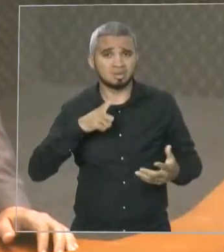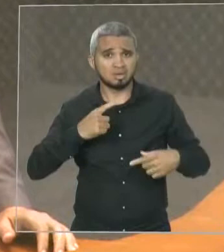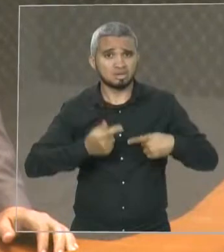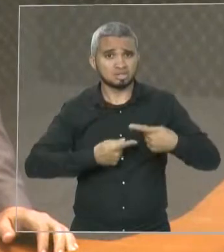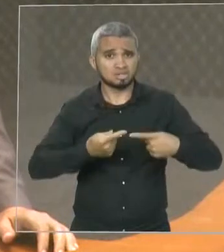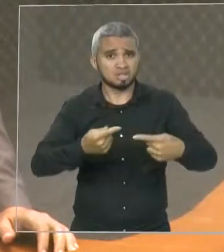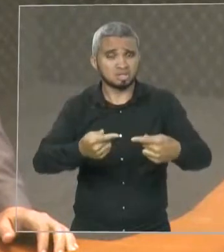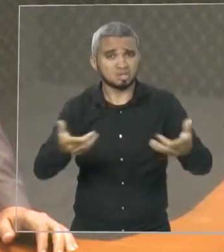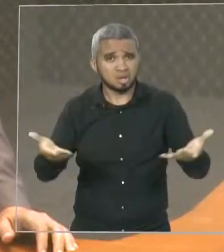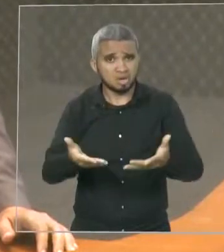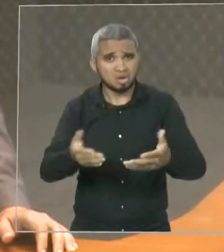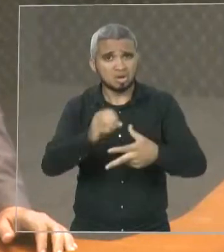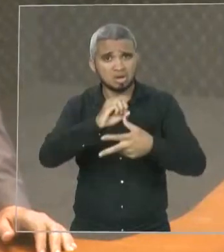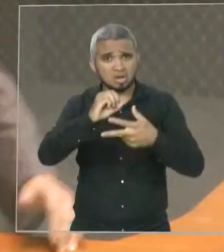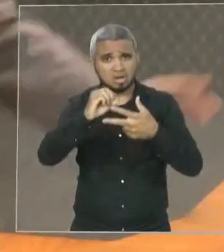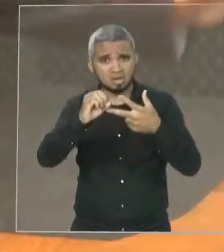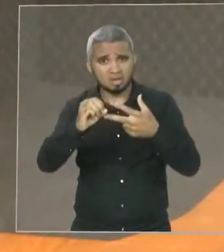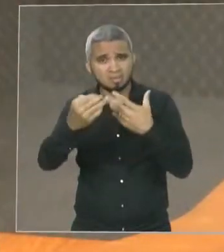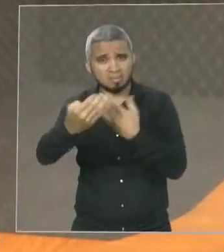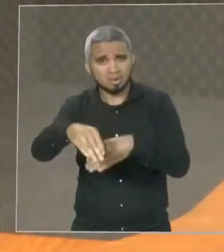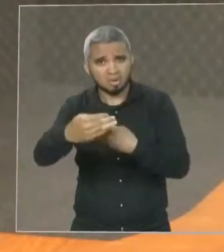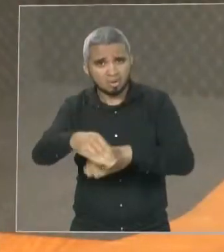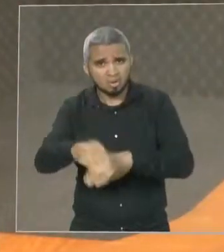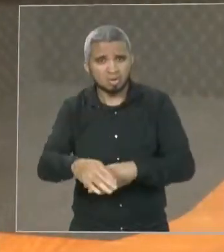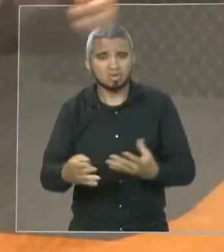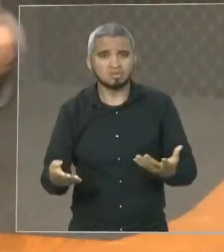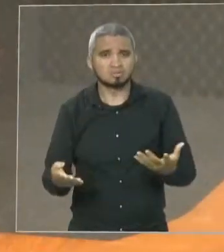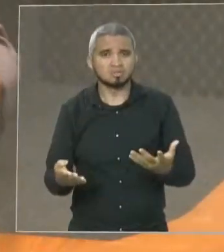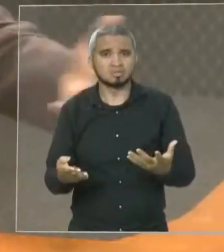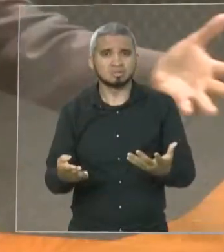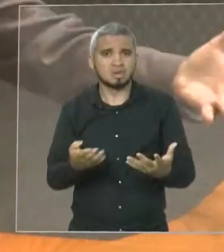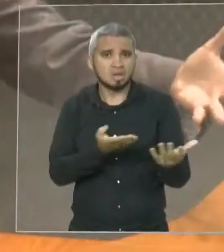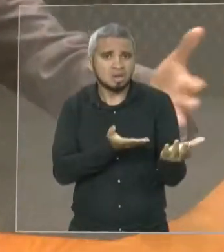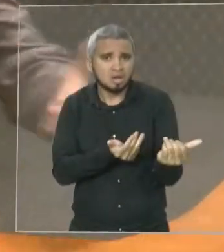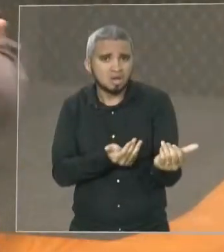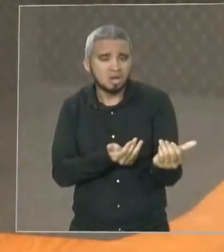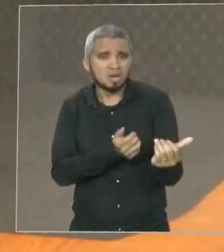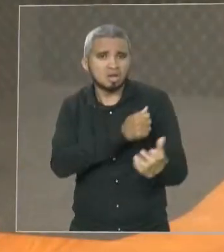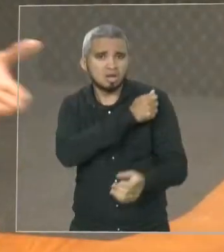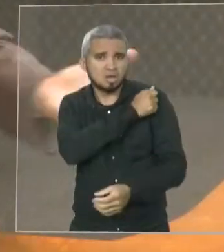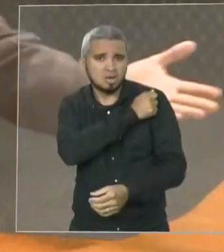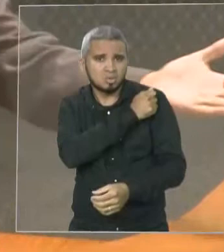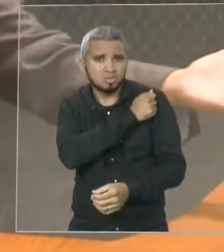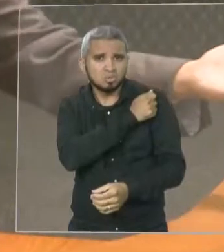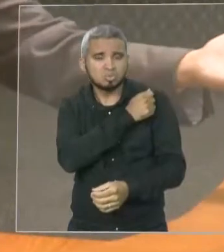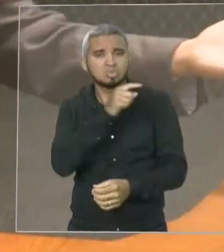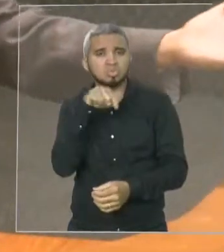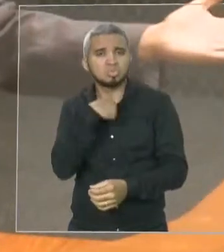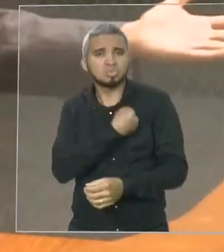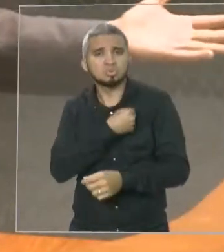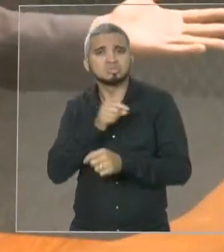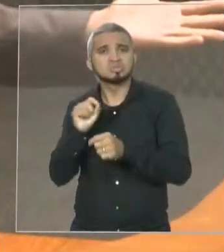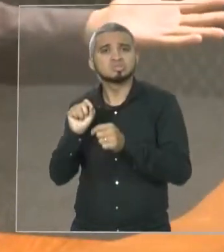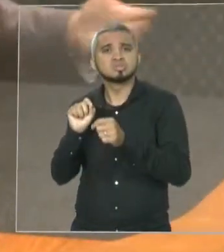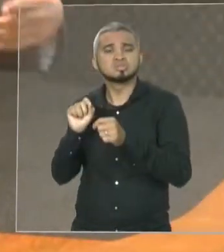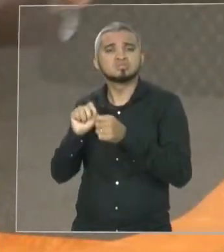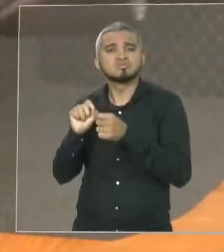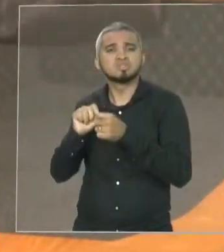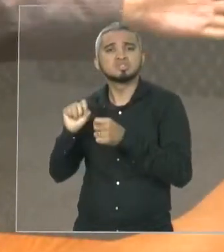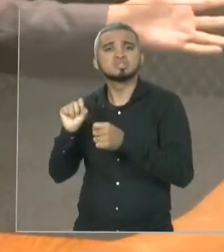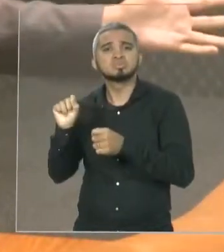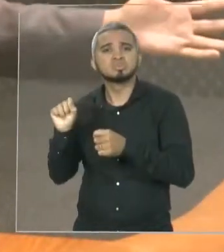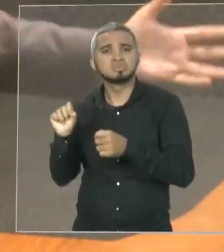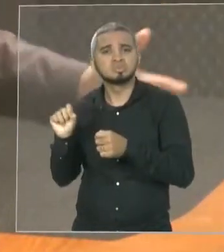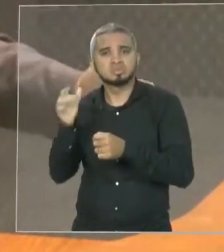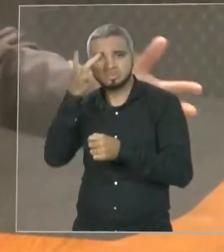prestando o Enem agora, que foram há poucos dias fazer as provas, o que a gente faz com essas pessoas? Elas são